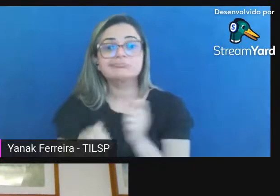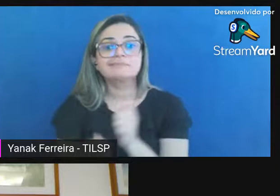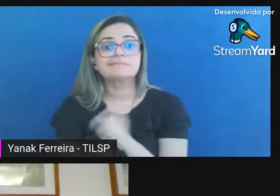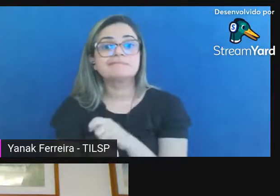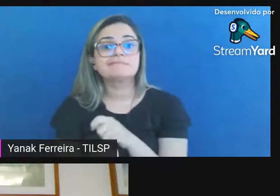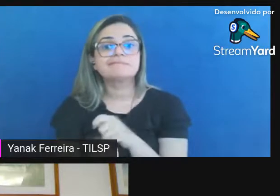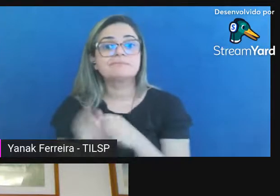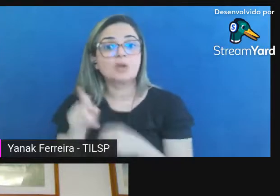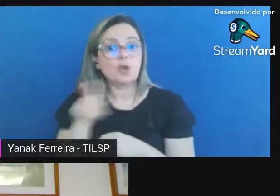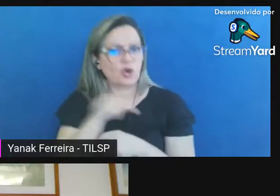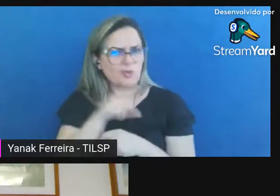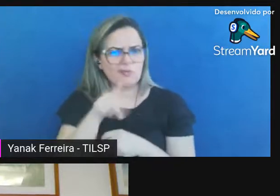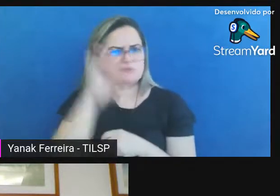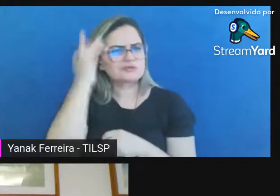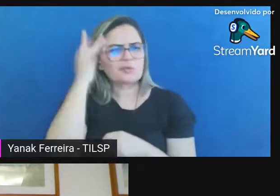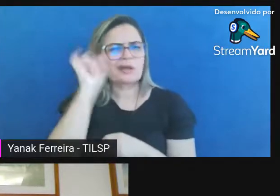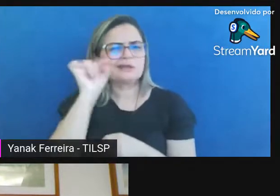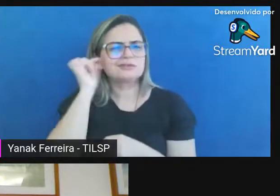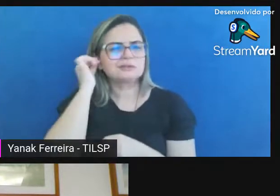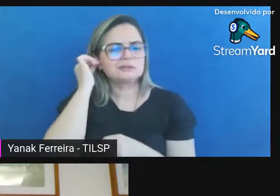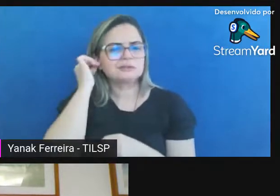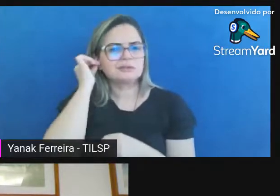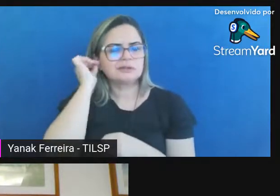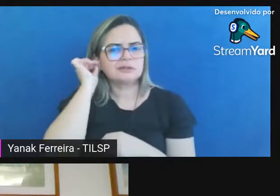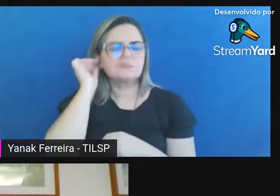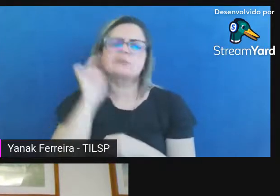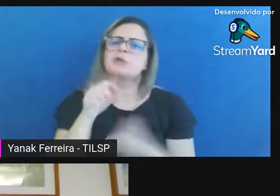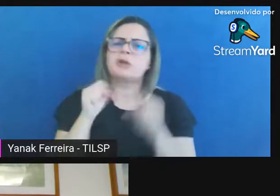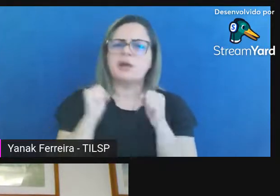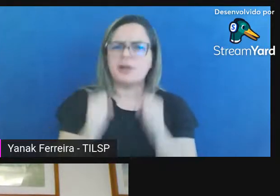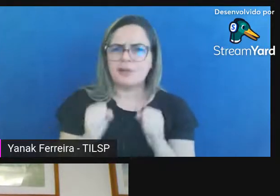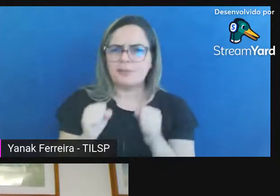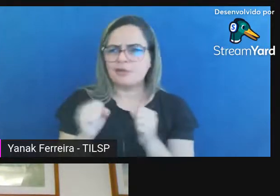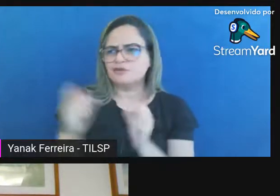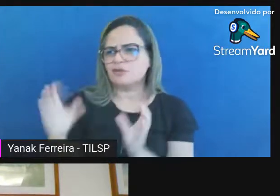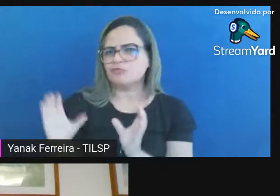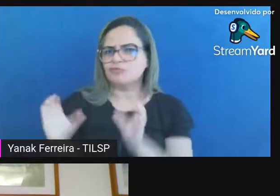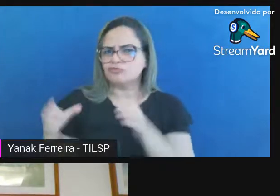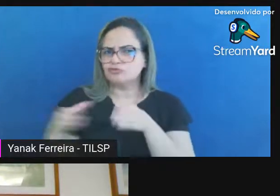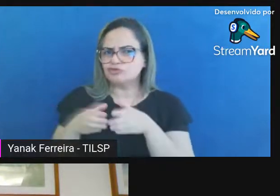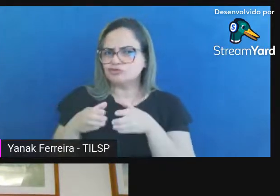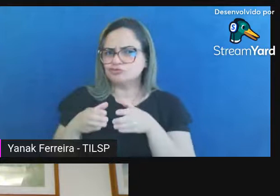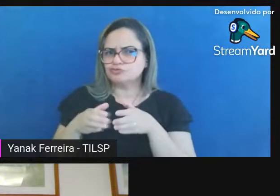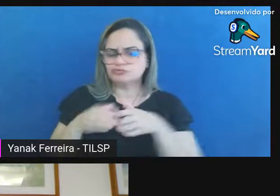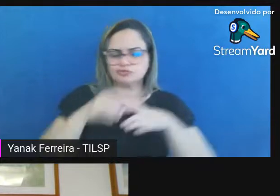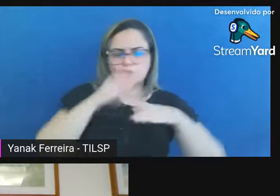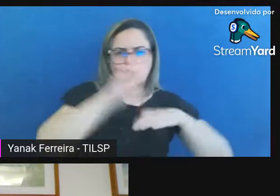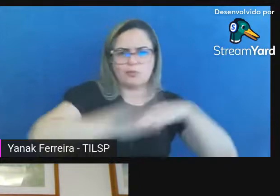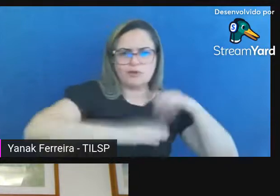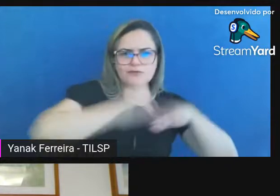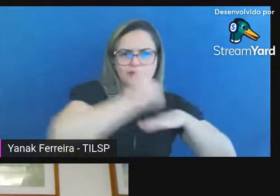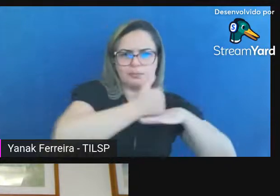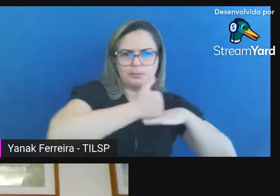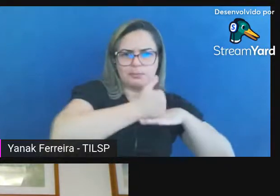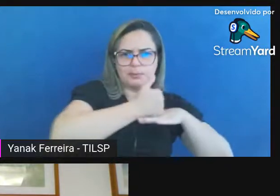professor acha que pode ser feita também em conjunto por bibliotecários e arquivistas ou seja